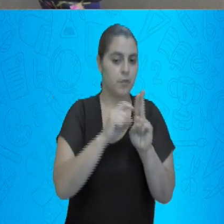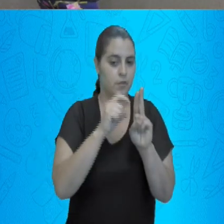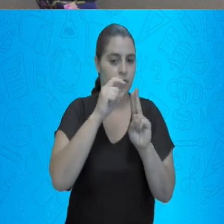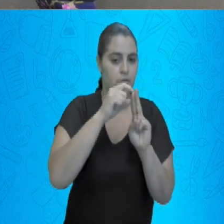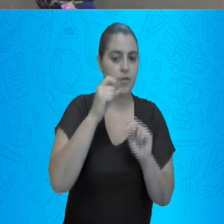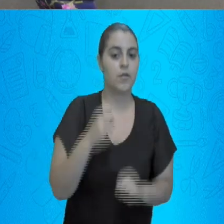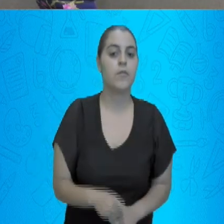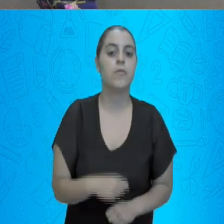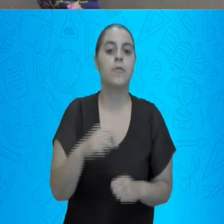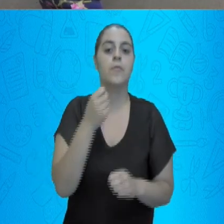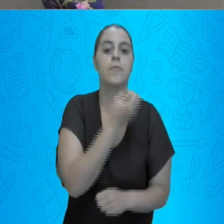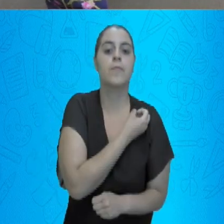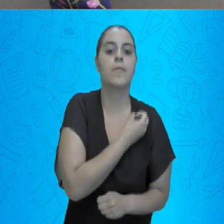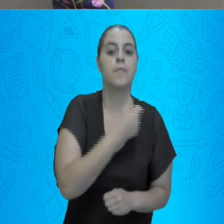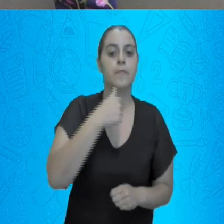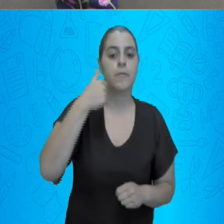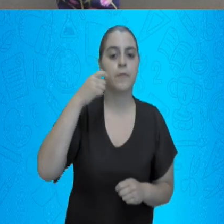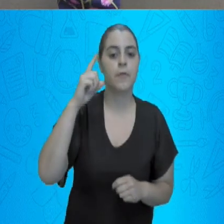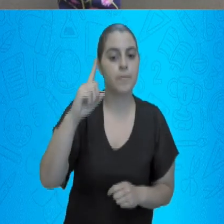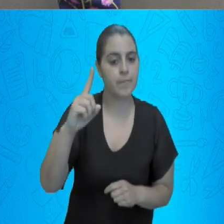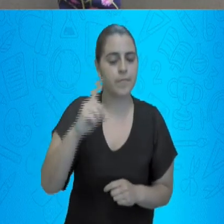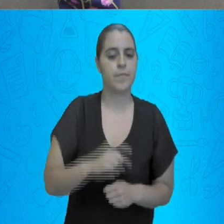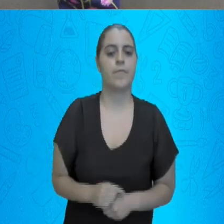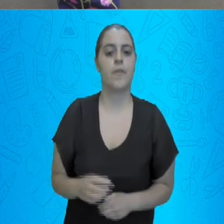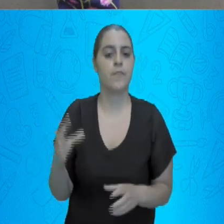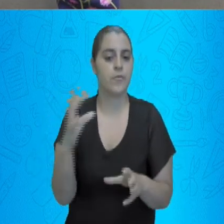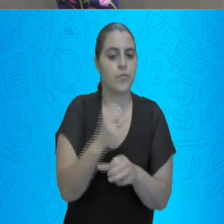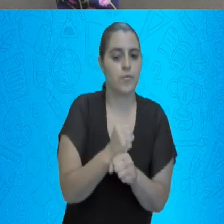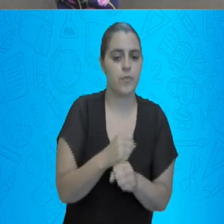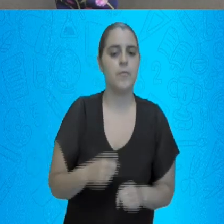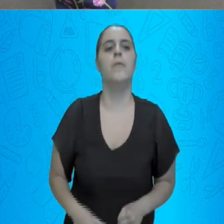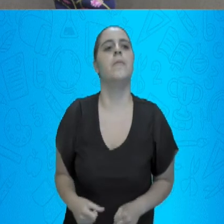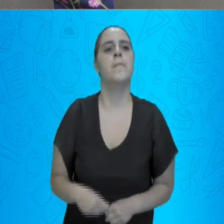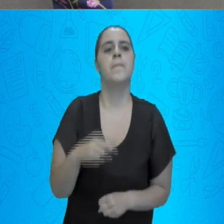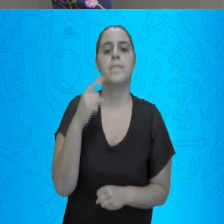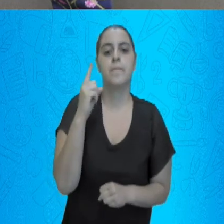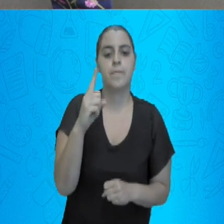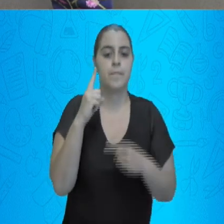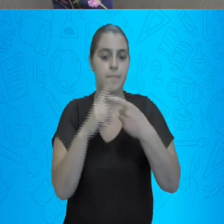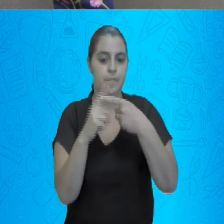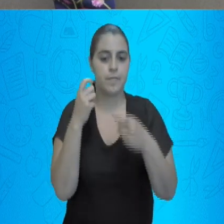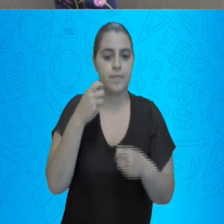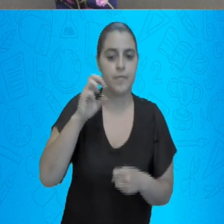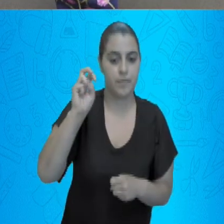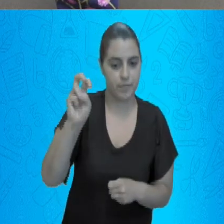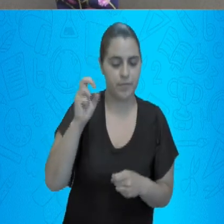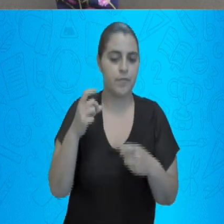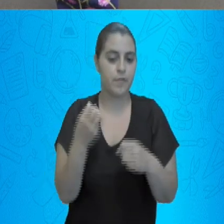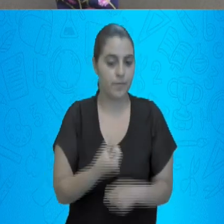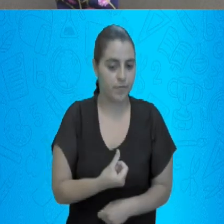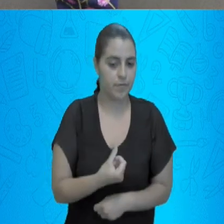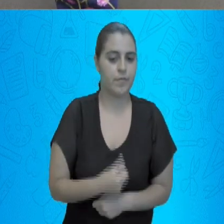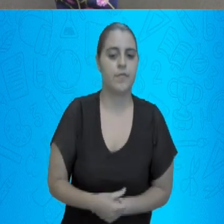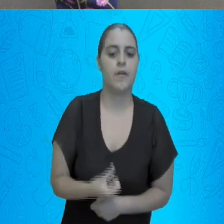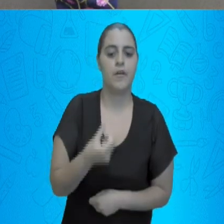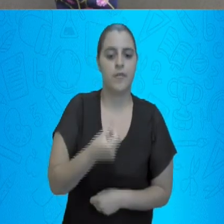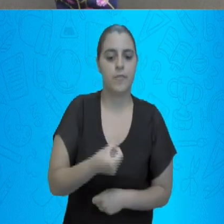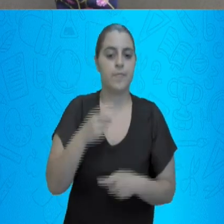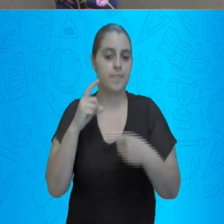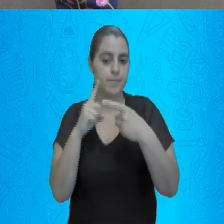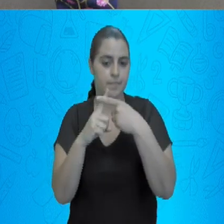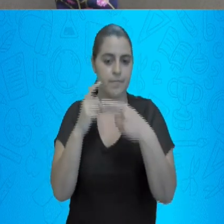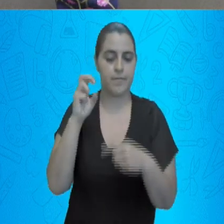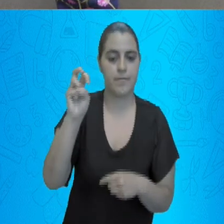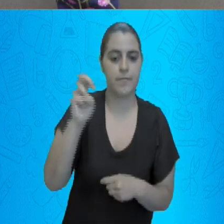reserva da dezena. Então, vou somar. 1 mais 5. 6. 6 mais 5.